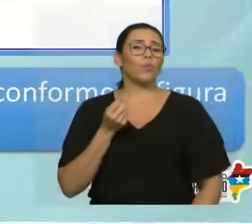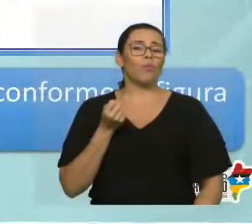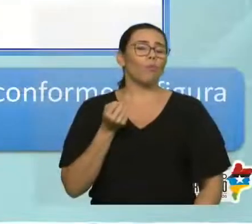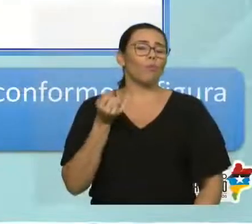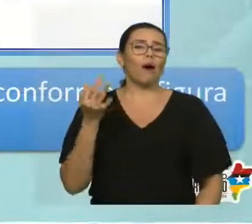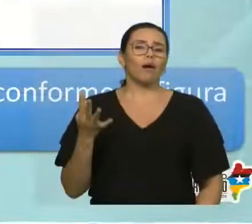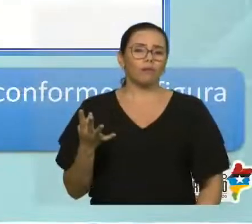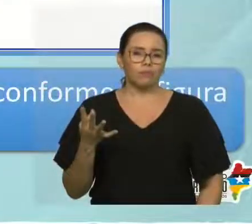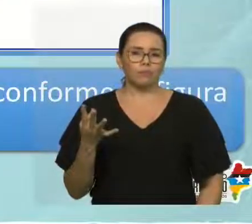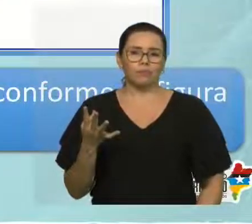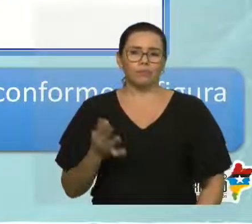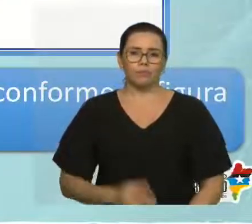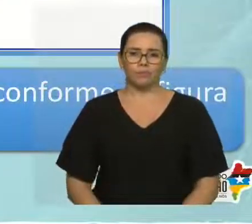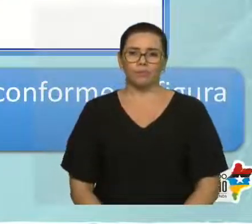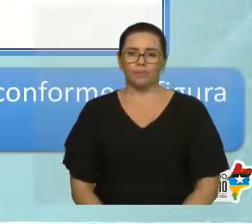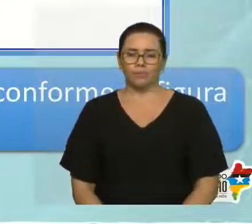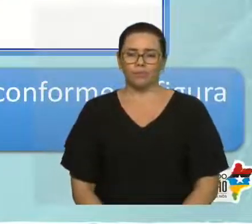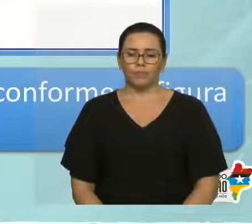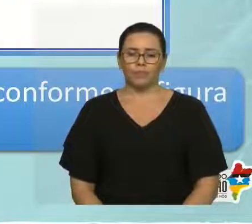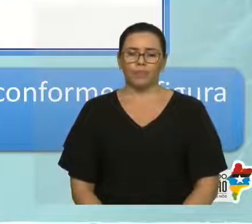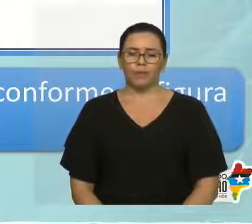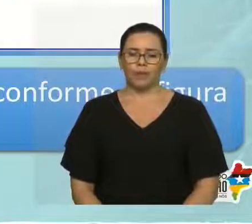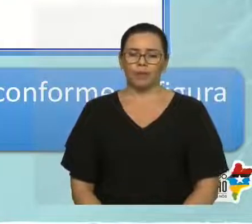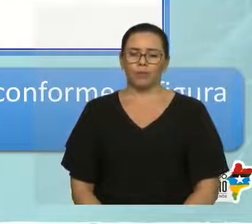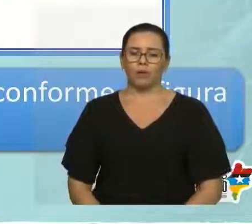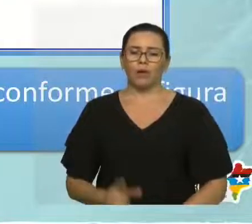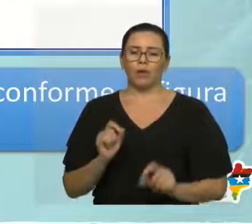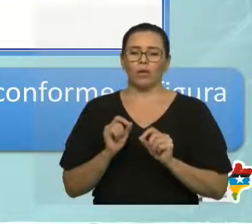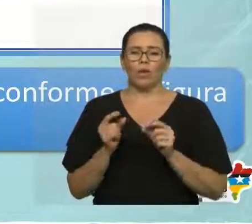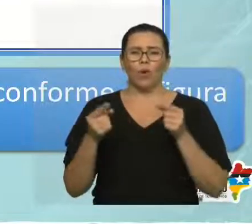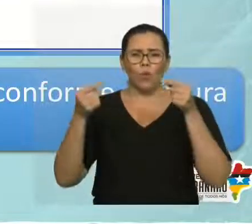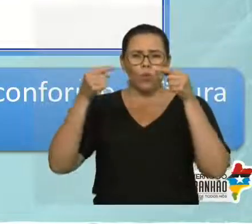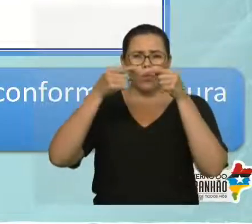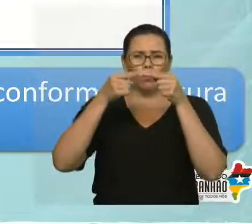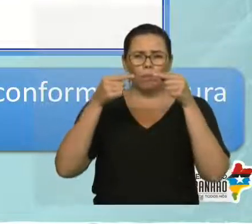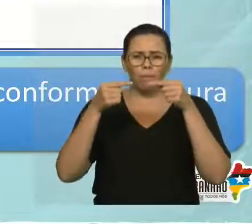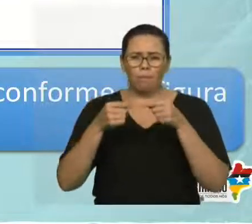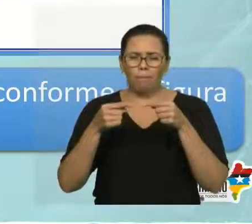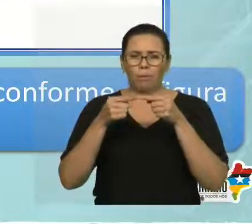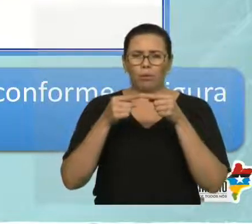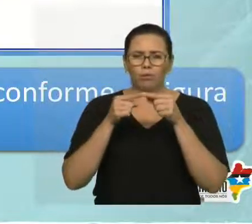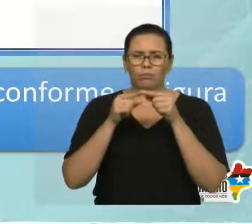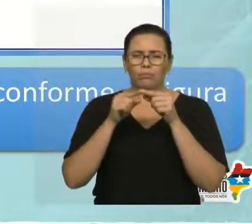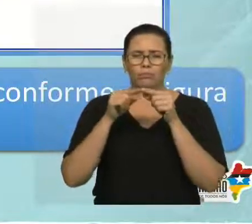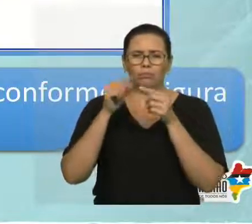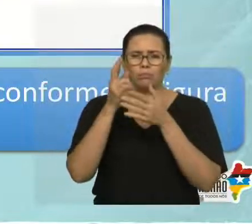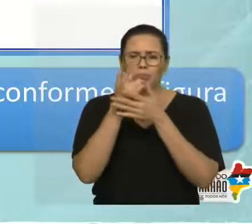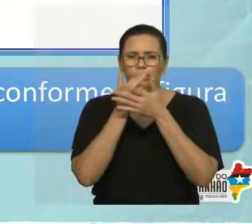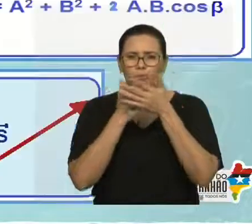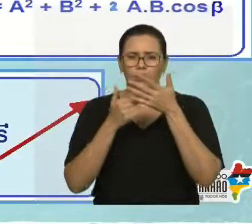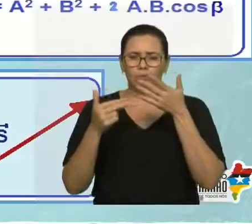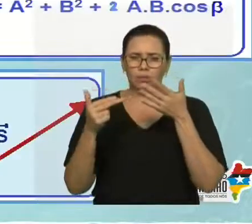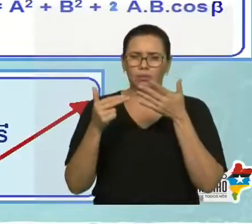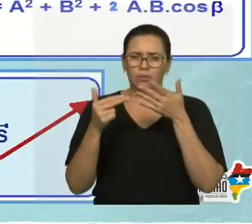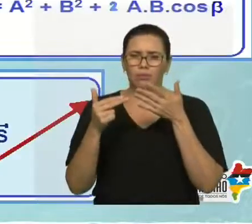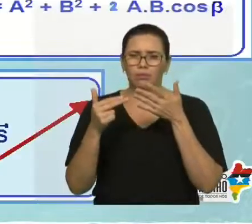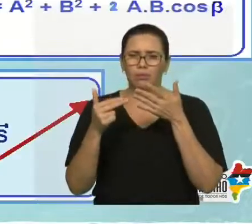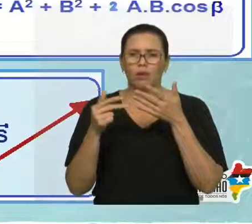unindo os pontos indicados e colocando a seta conforme a figura, acima você obterá o vetor resultante.